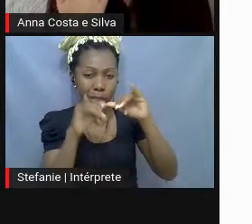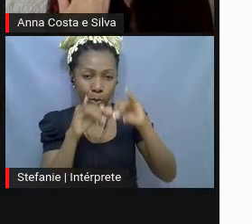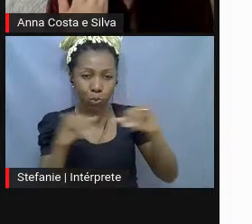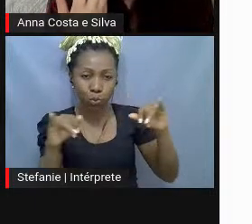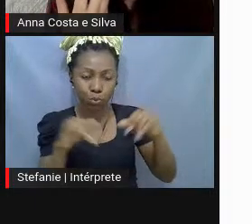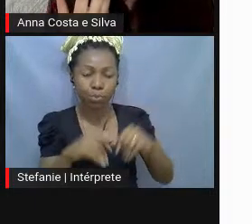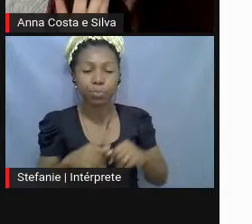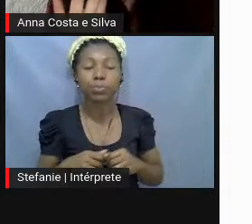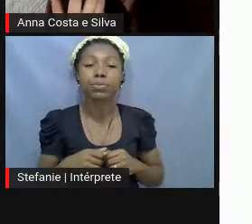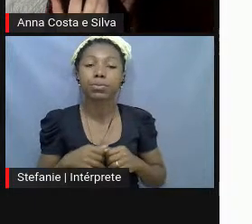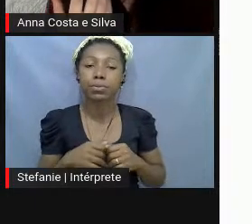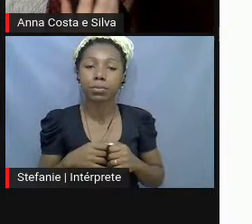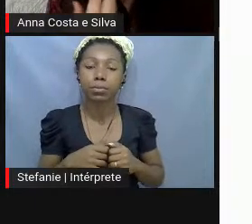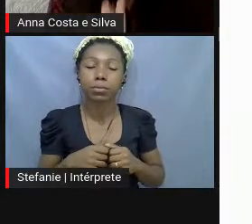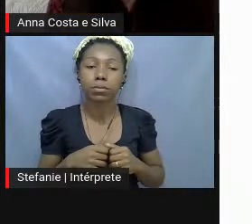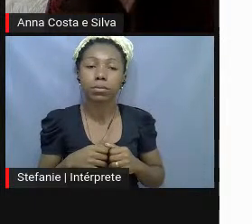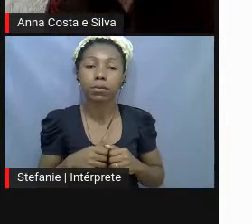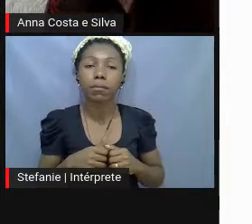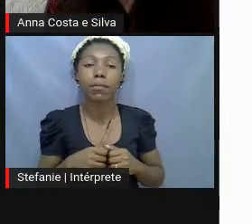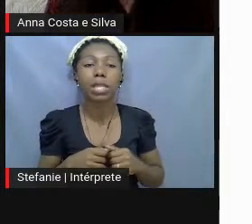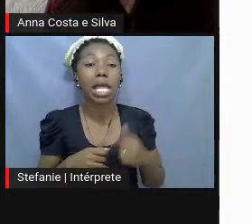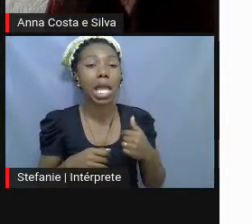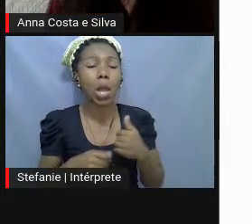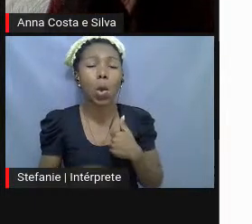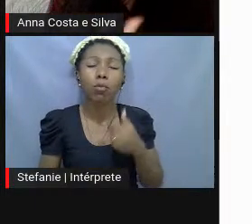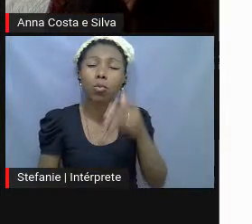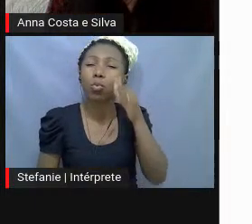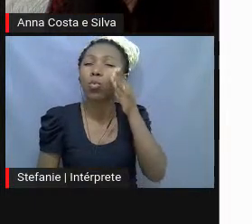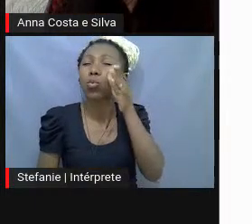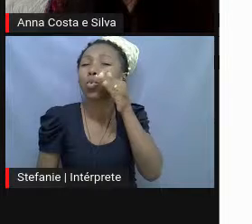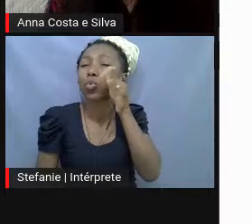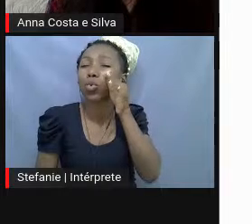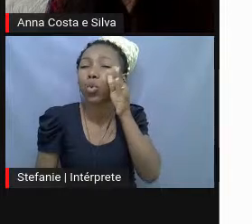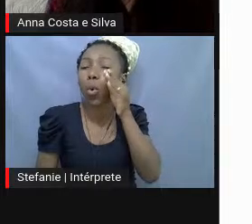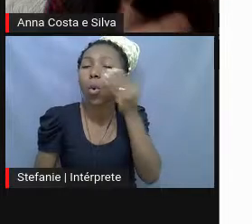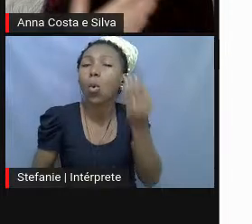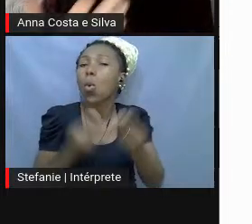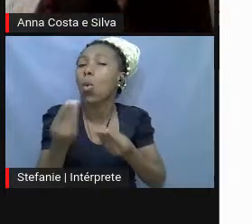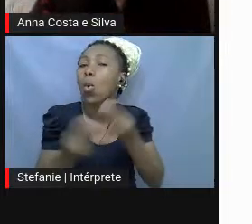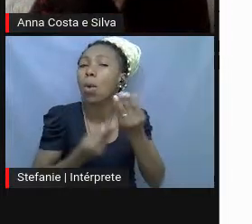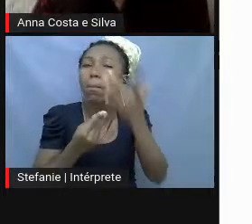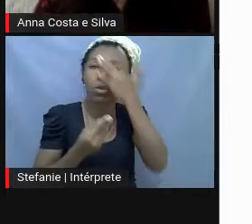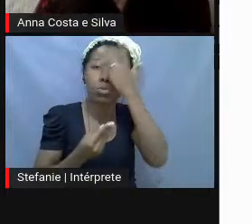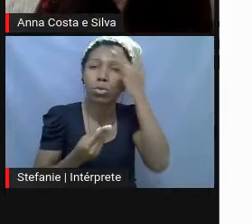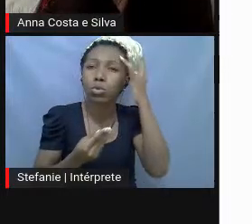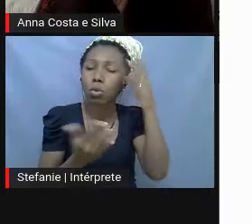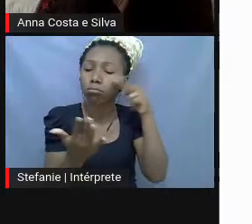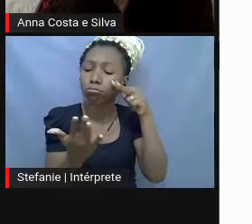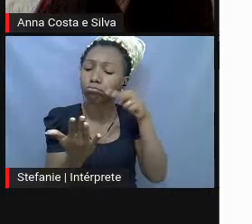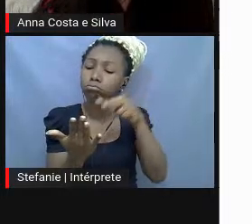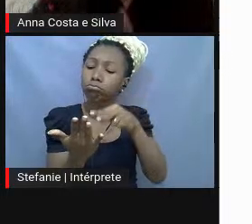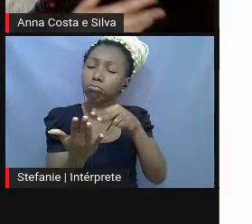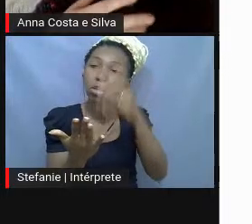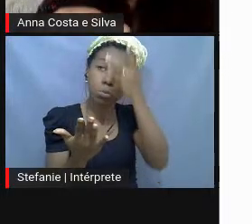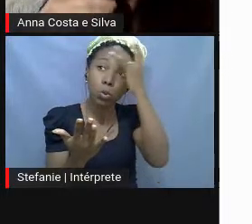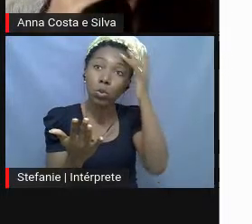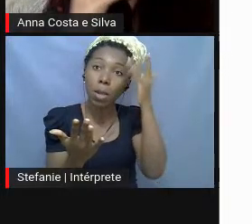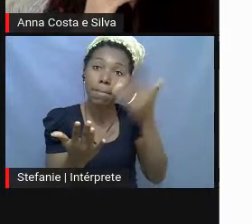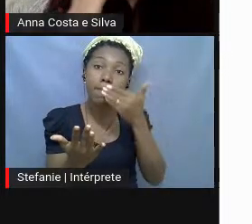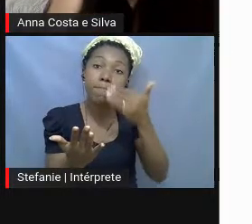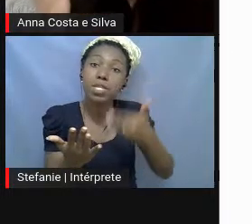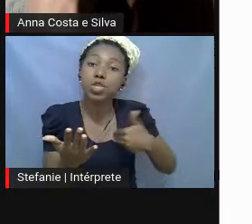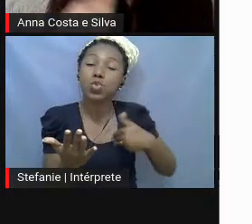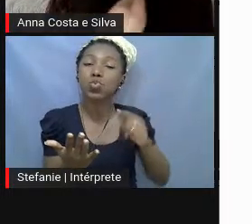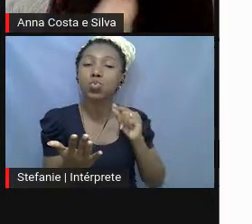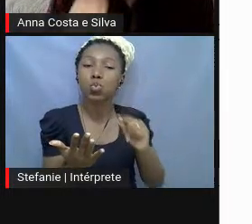é... Eu estava muito curiosa sobre a recepção das pessoas, sobre o que as pessoas iriam me pedir, sobre o que...